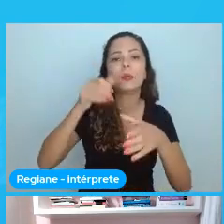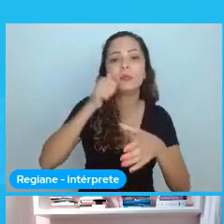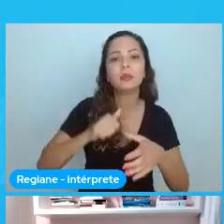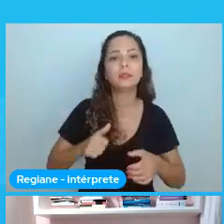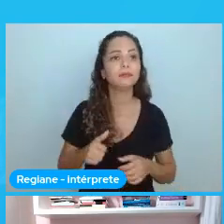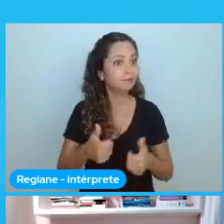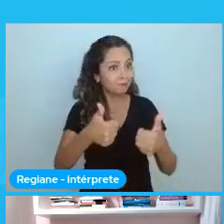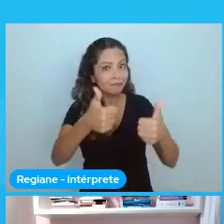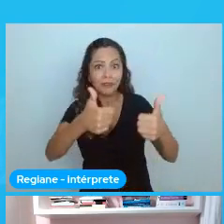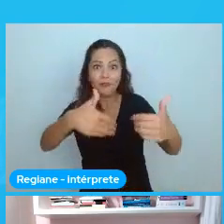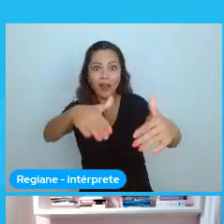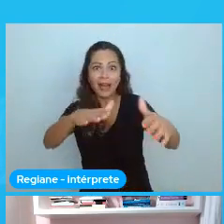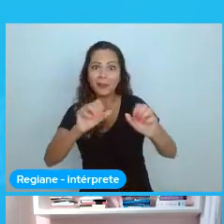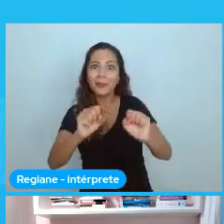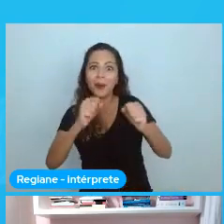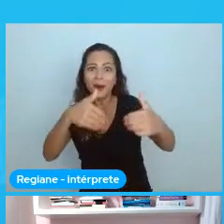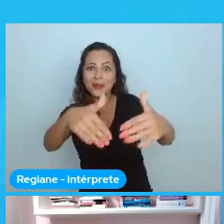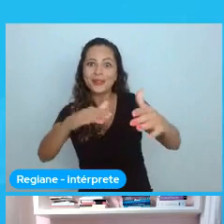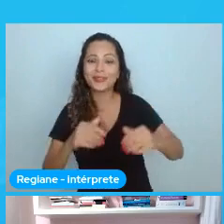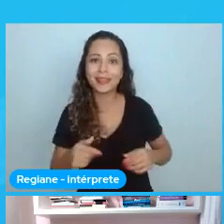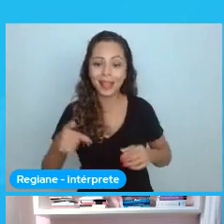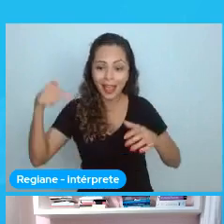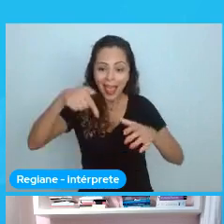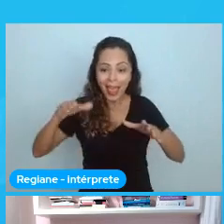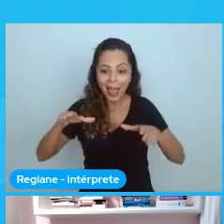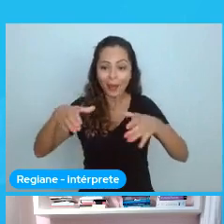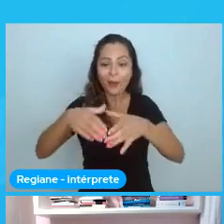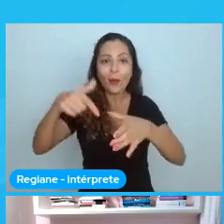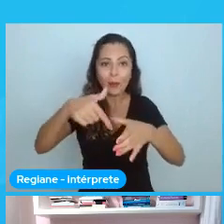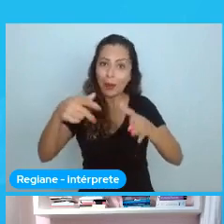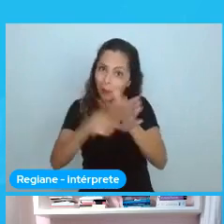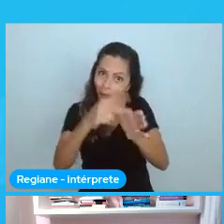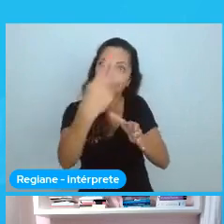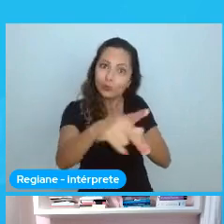sabe? Aproveita. Fala dessa comunidade que também é sua.